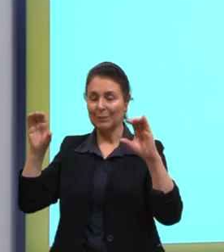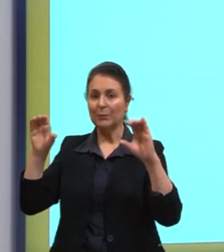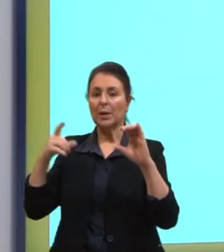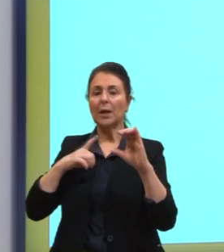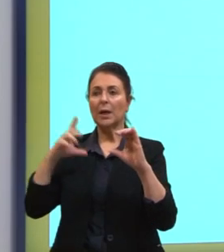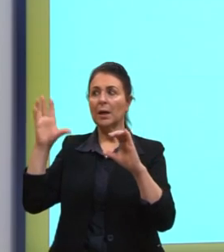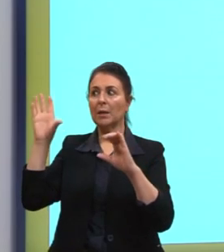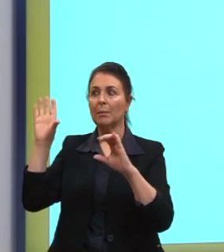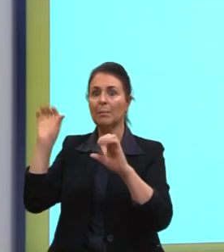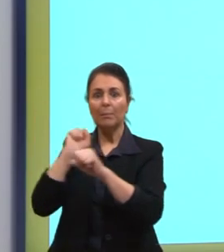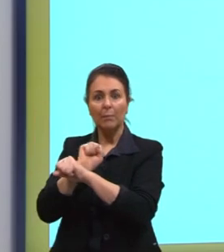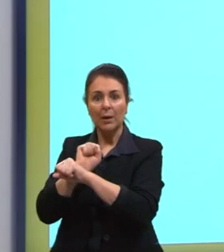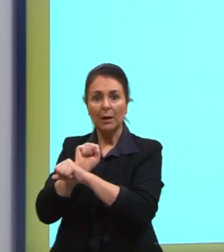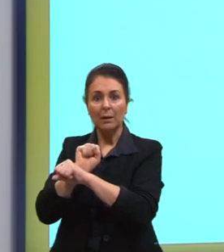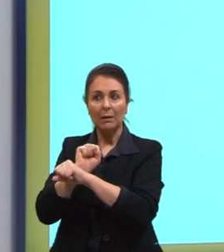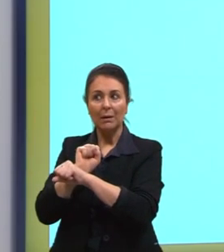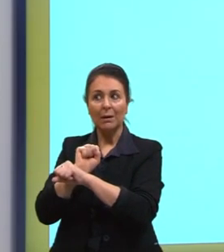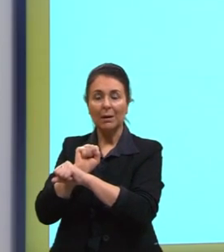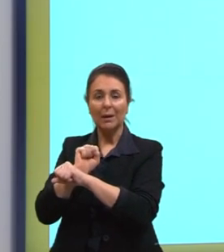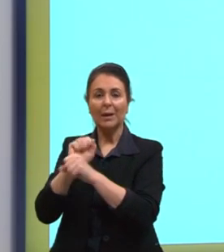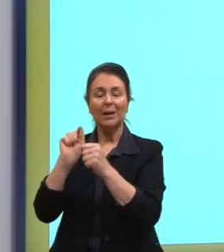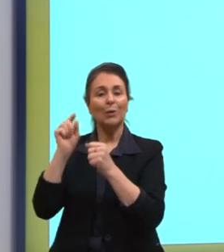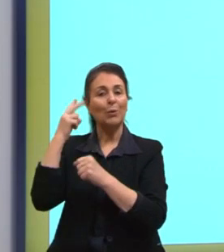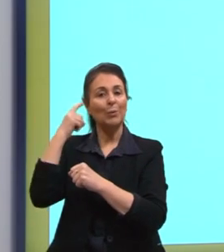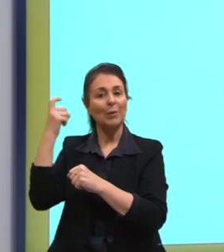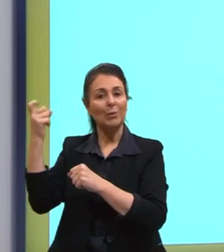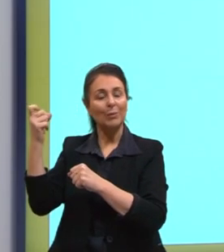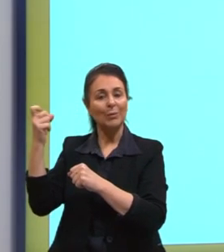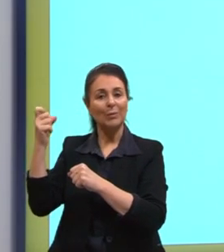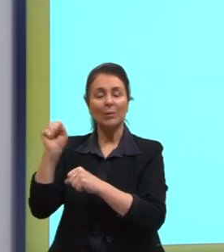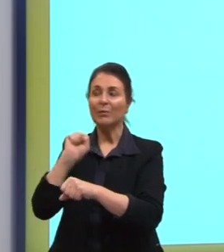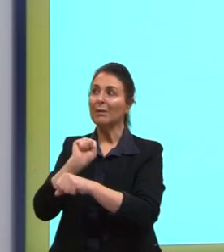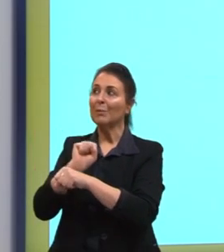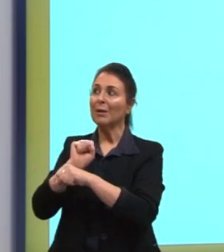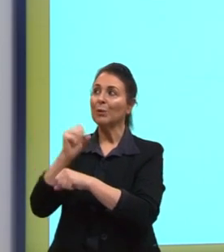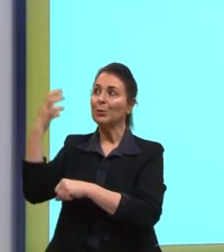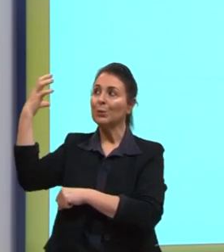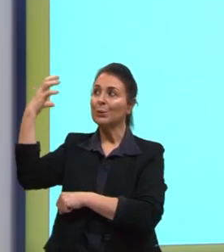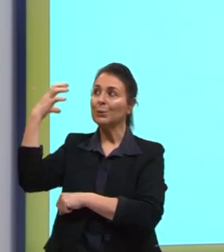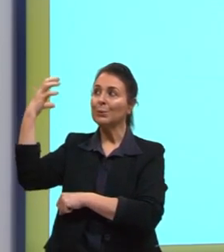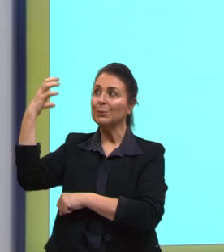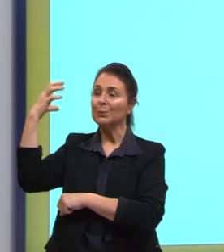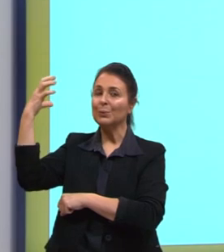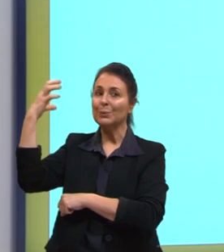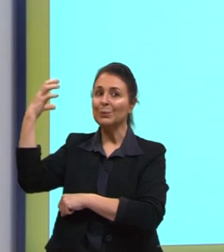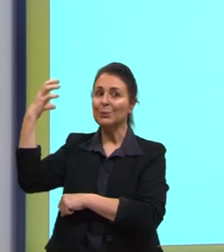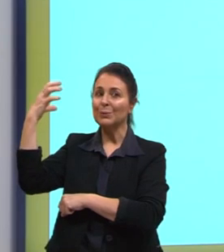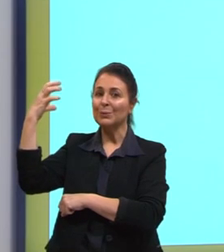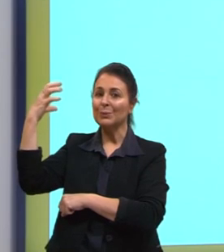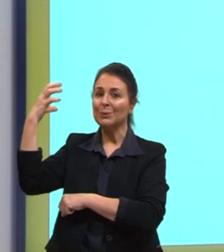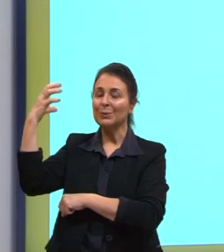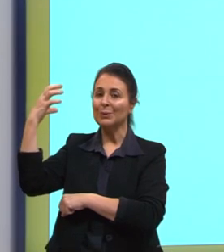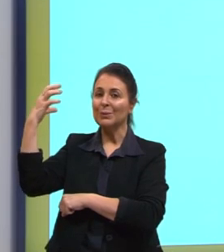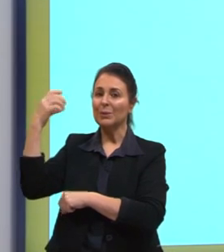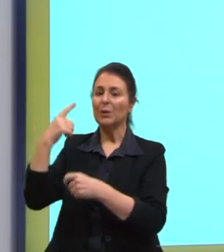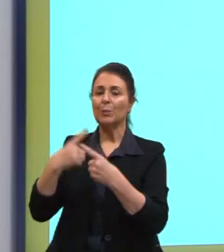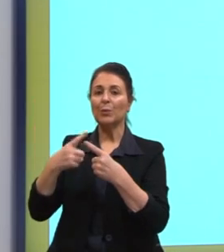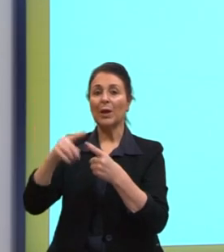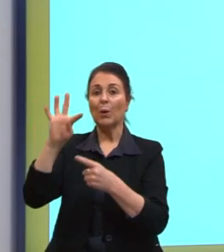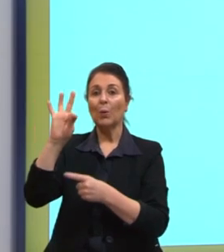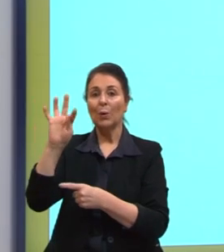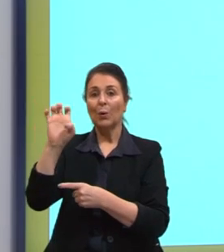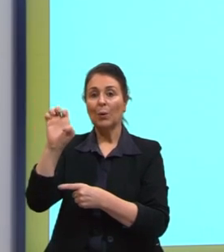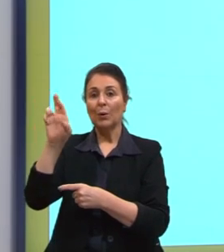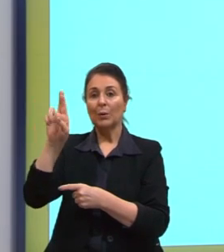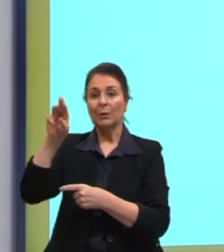o motor, ele para de fazer, de trabalhar. Por quê? Porque o termostato, então, quando ele